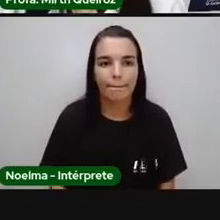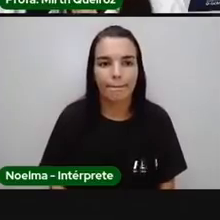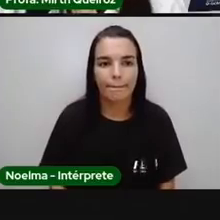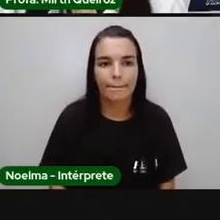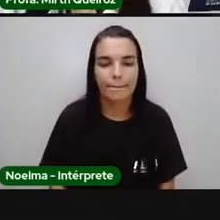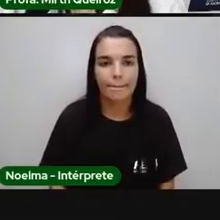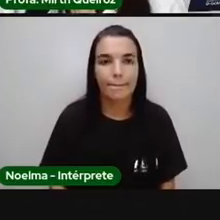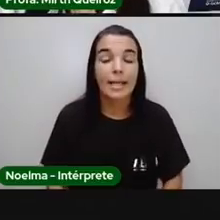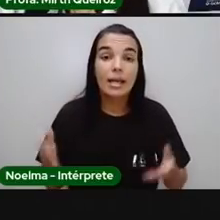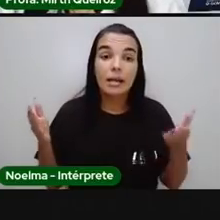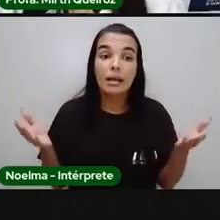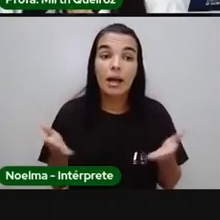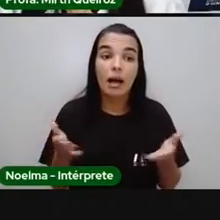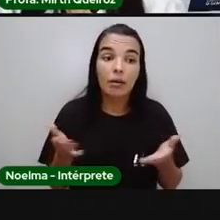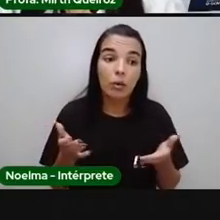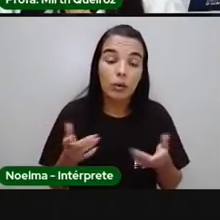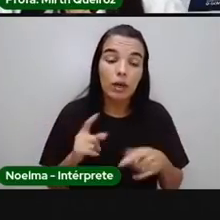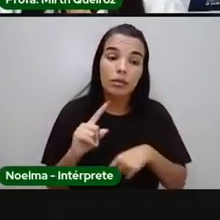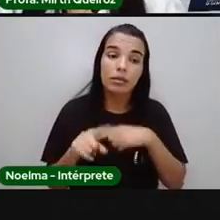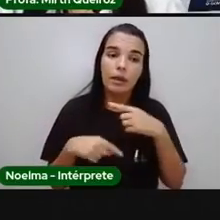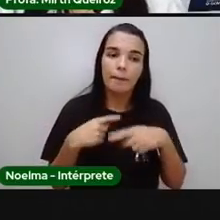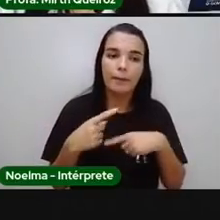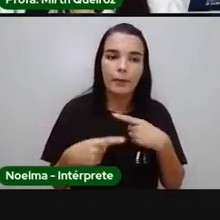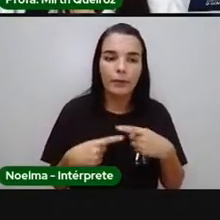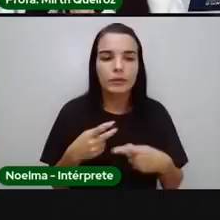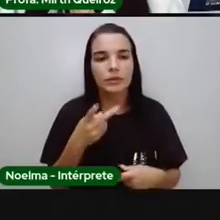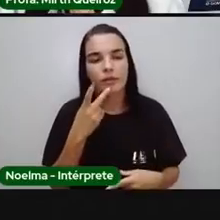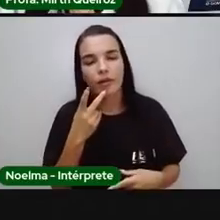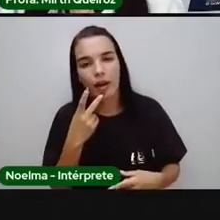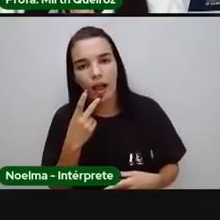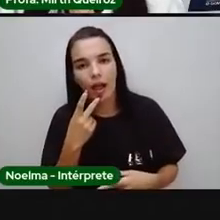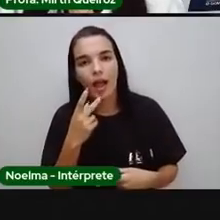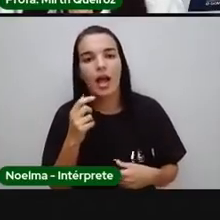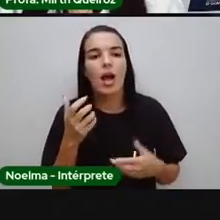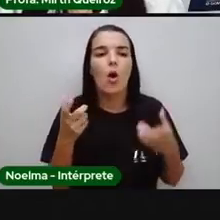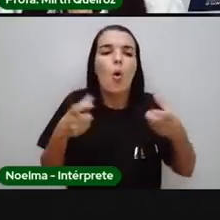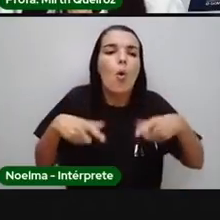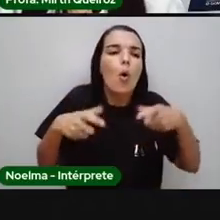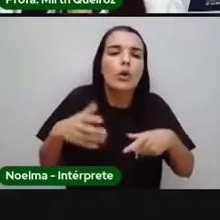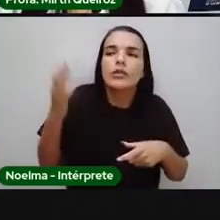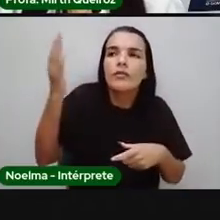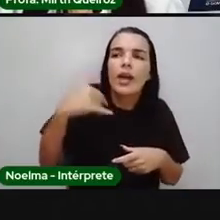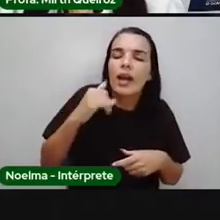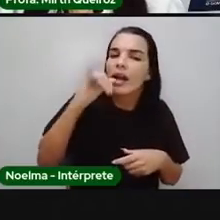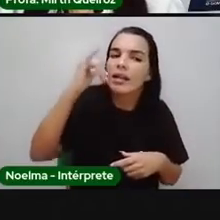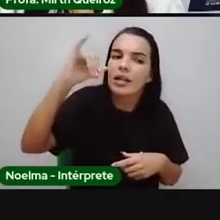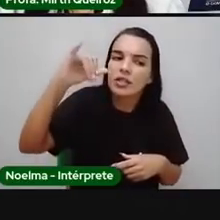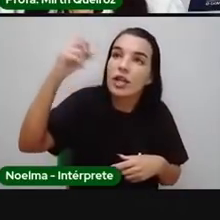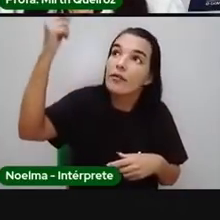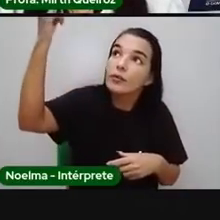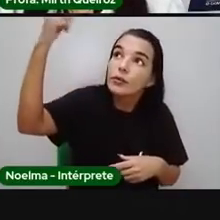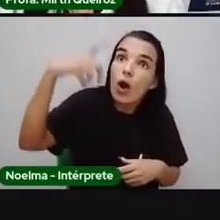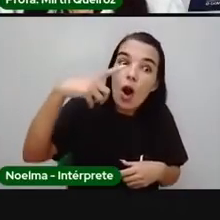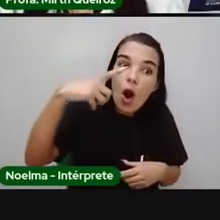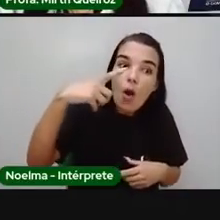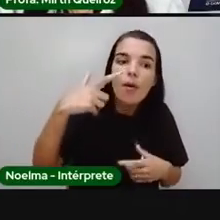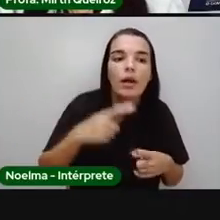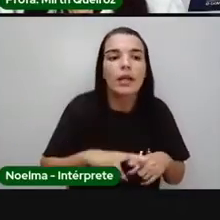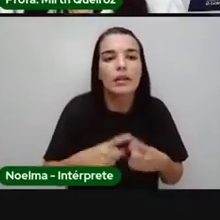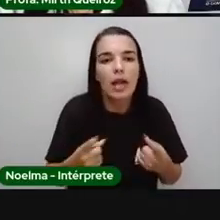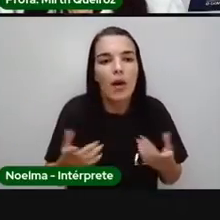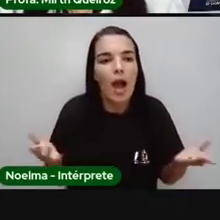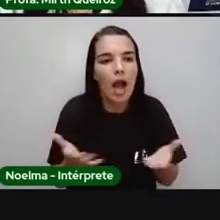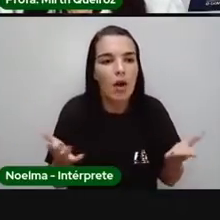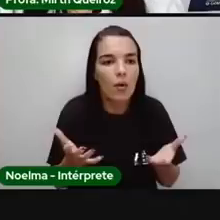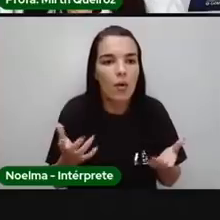E aí, gente, depois de falar sobre de onde vem a energia dos seres vivos, que é através do sol, a gente vem